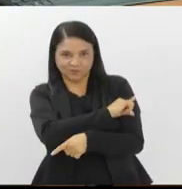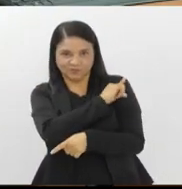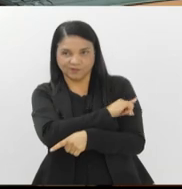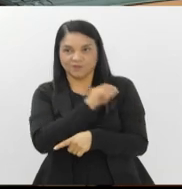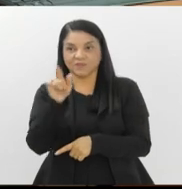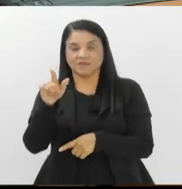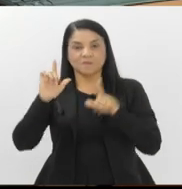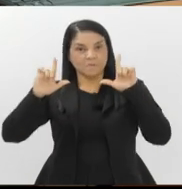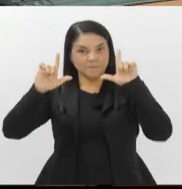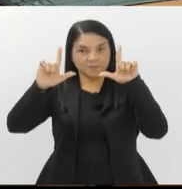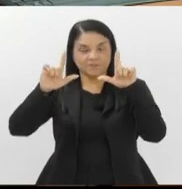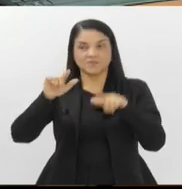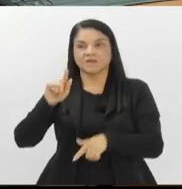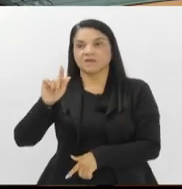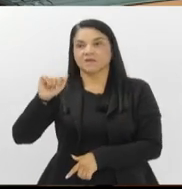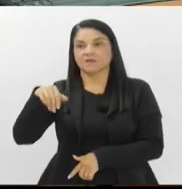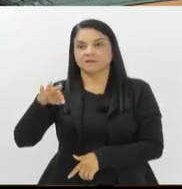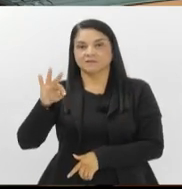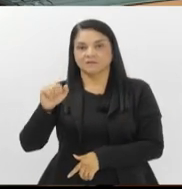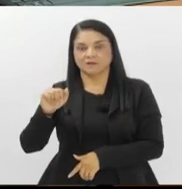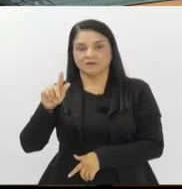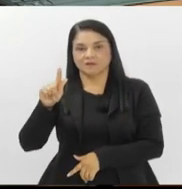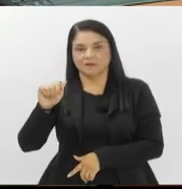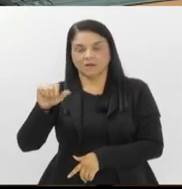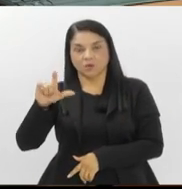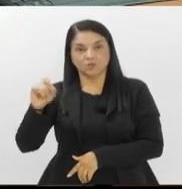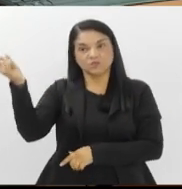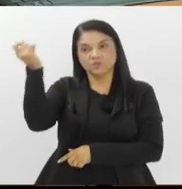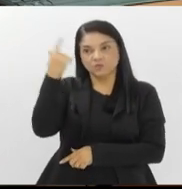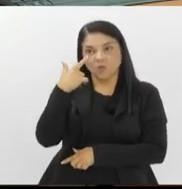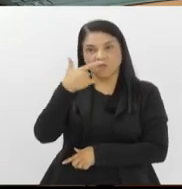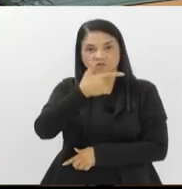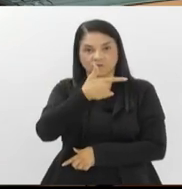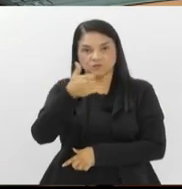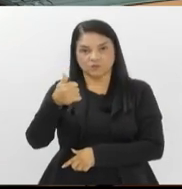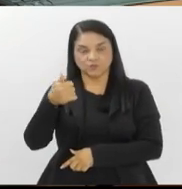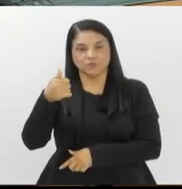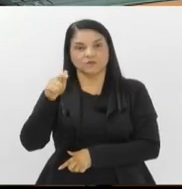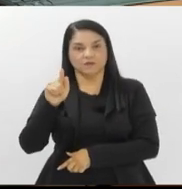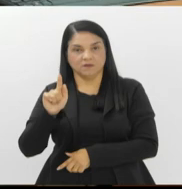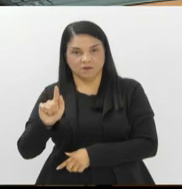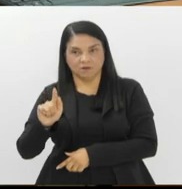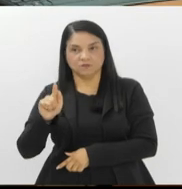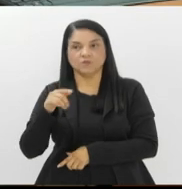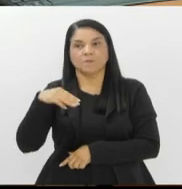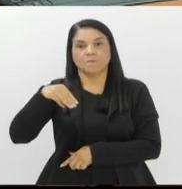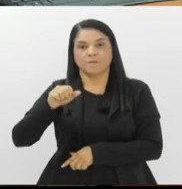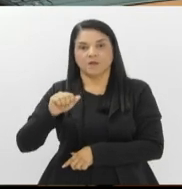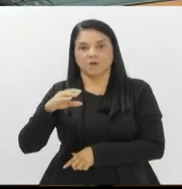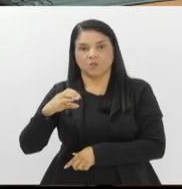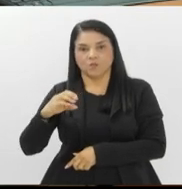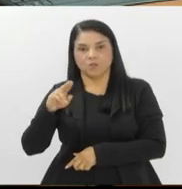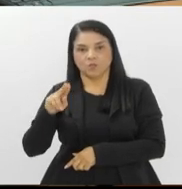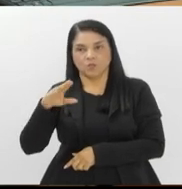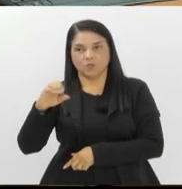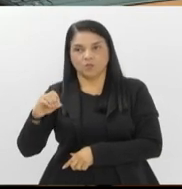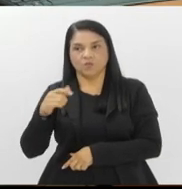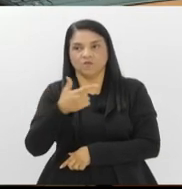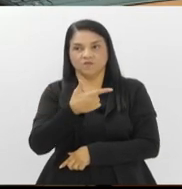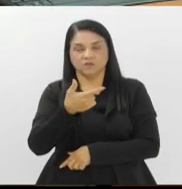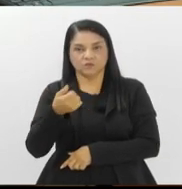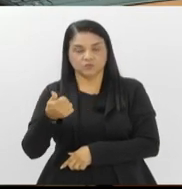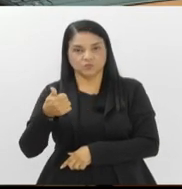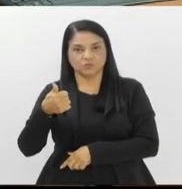Aqui na tela, Cantagalo. Você vê aí que está com sol, 21 graus nesse momento. Macuco, também com sol, 21 graus.